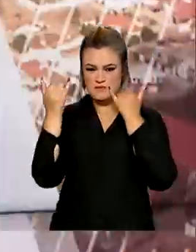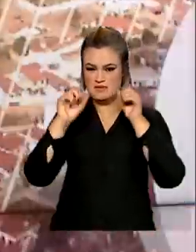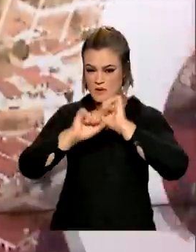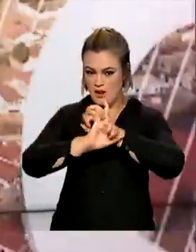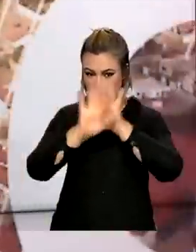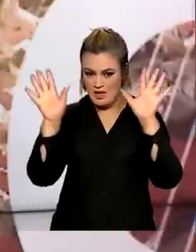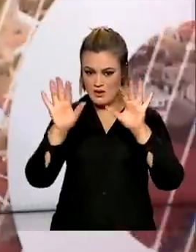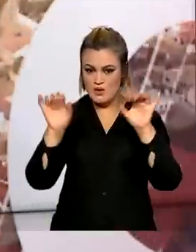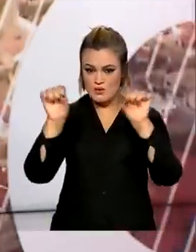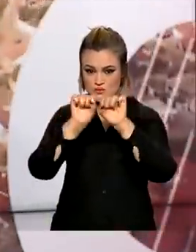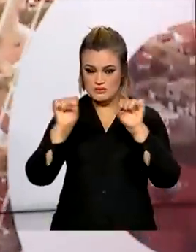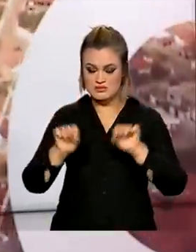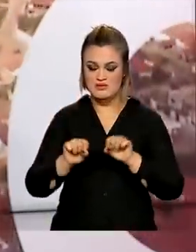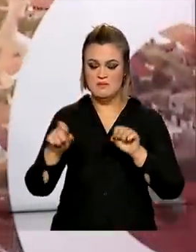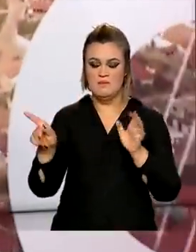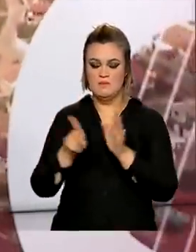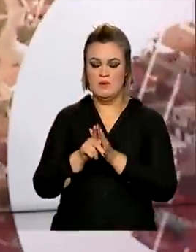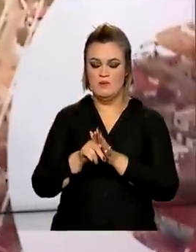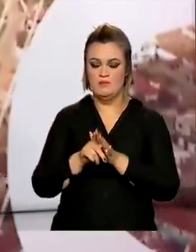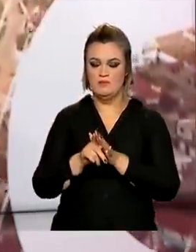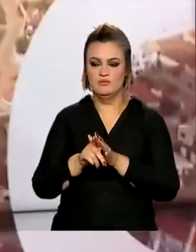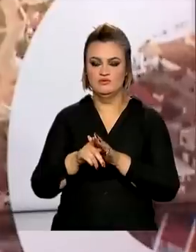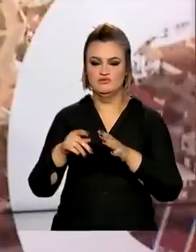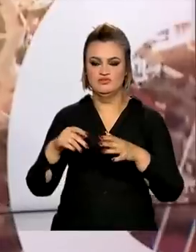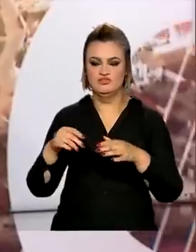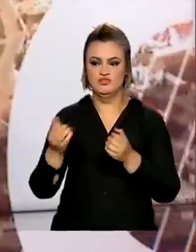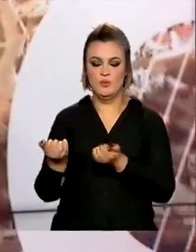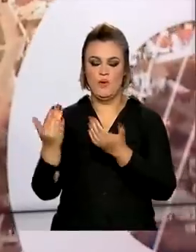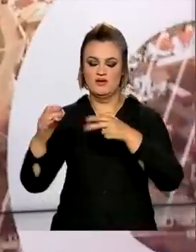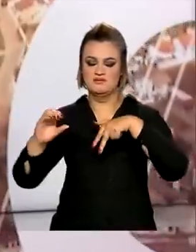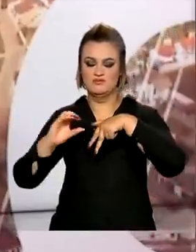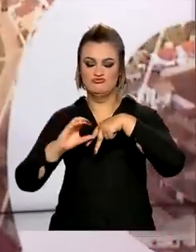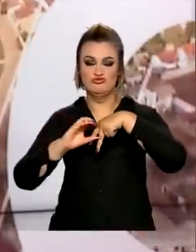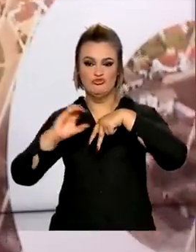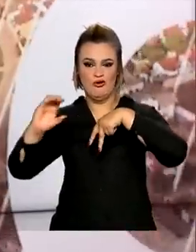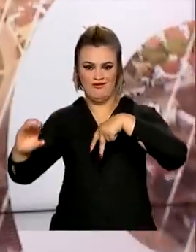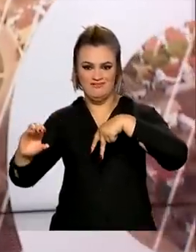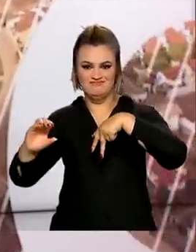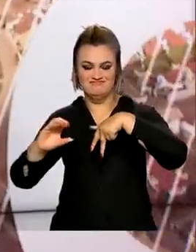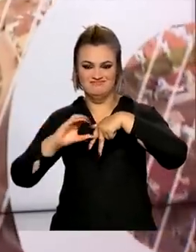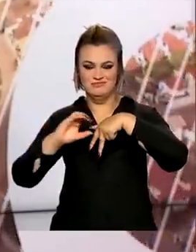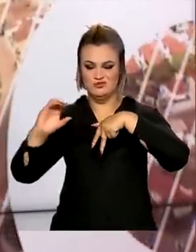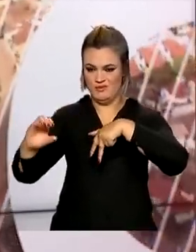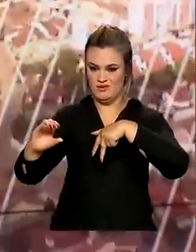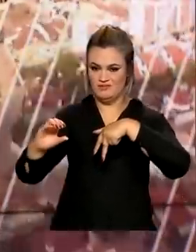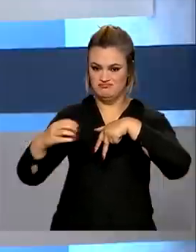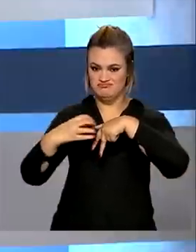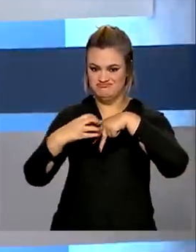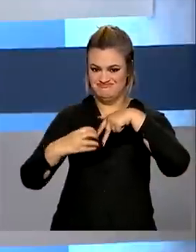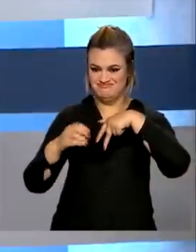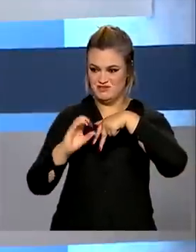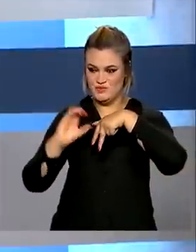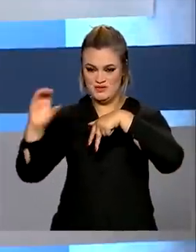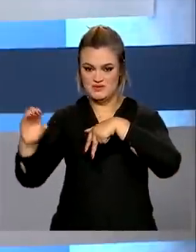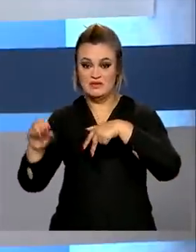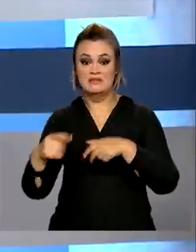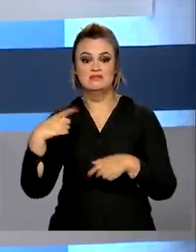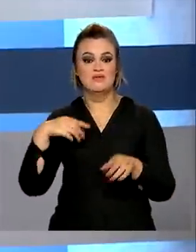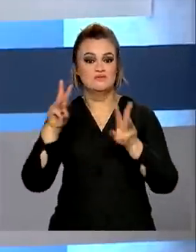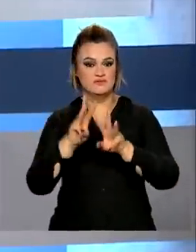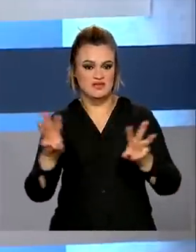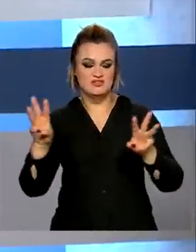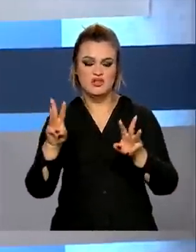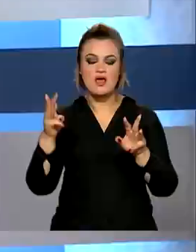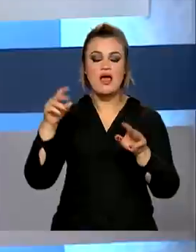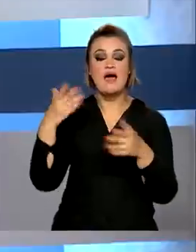Sistema Nacional de Transplantes de Órgãos, o Ministério da Saúde lançou um portal de monitoramento de dados. O levantamento